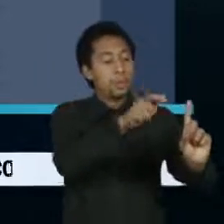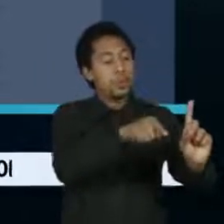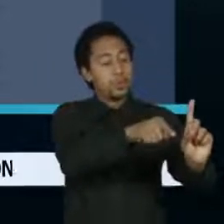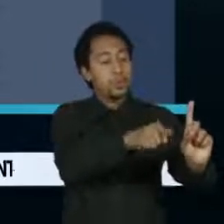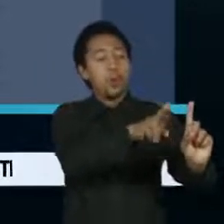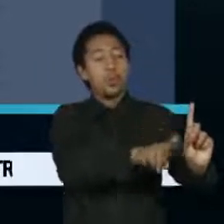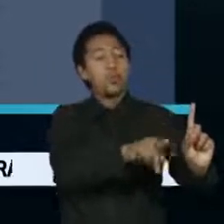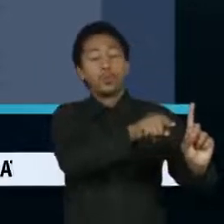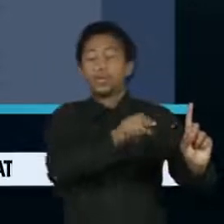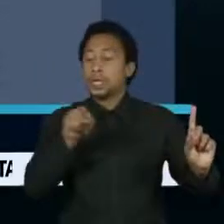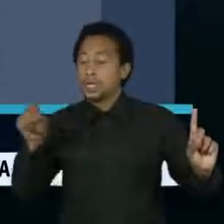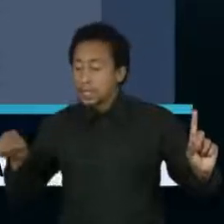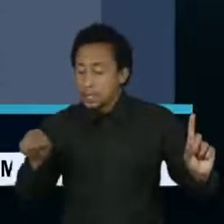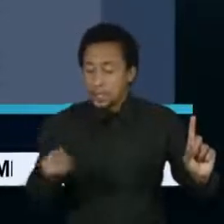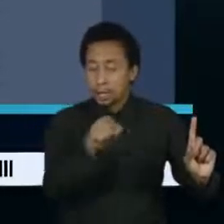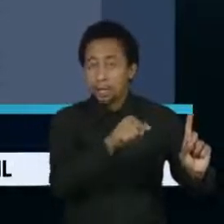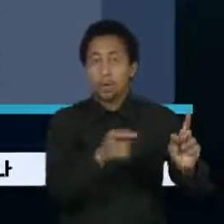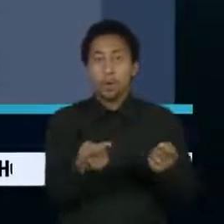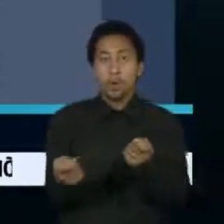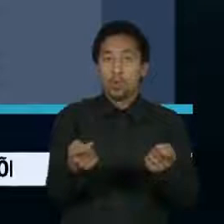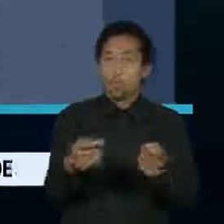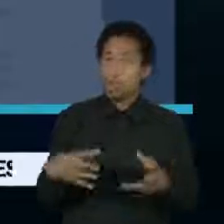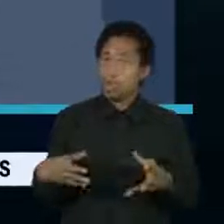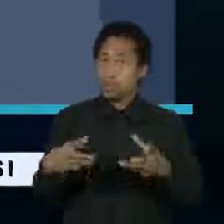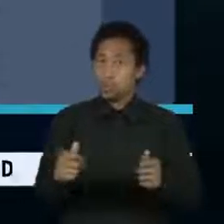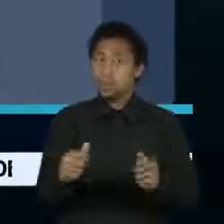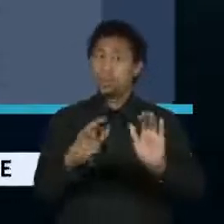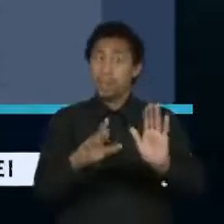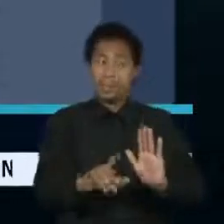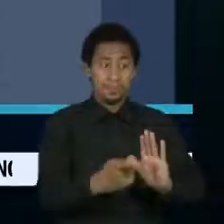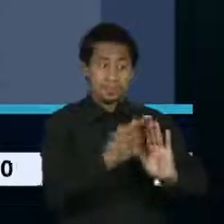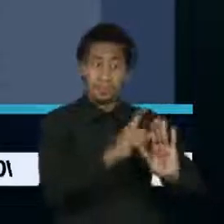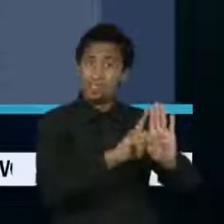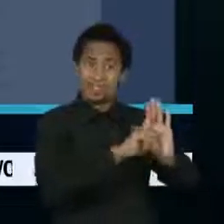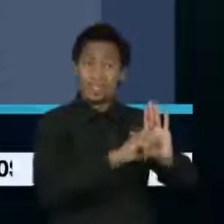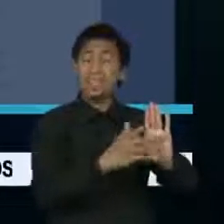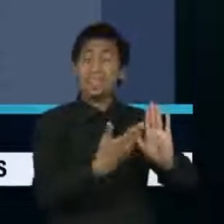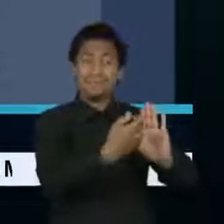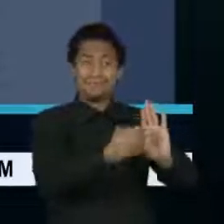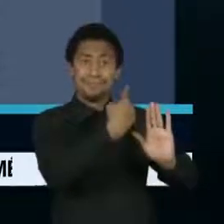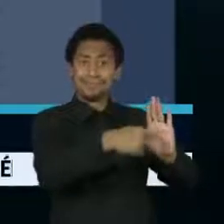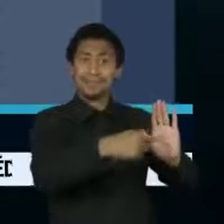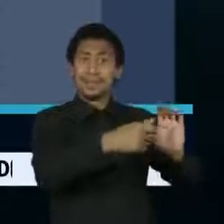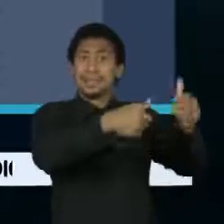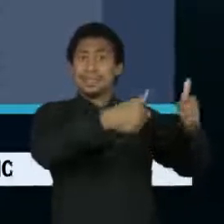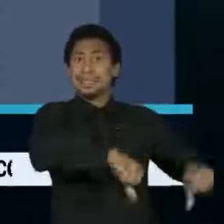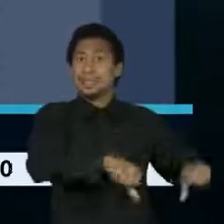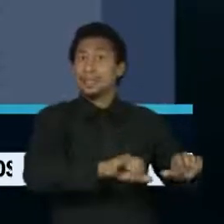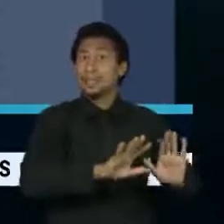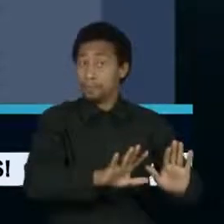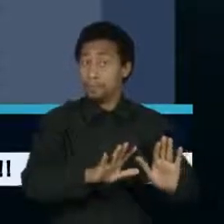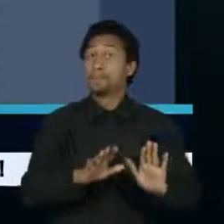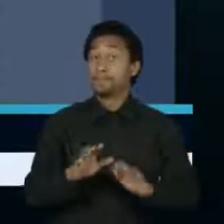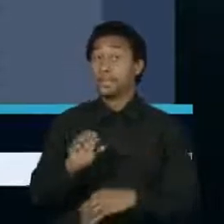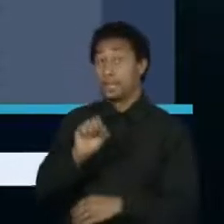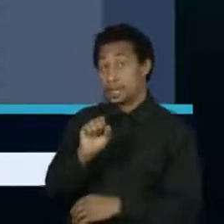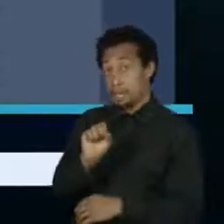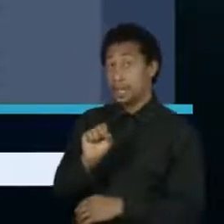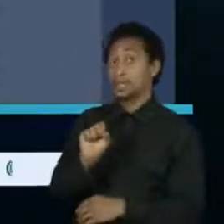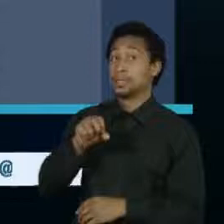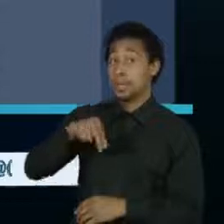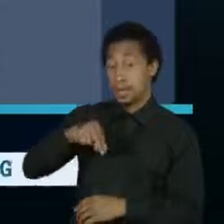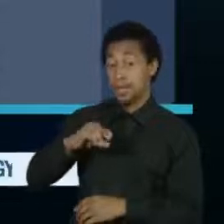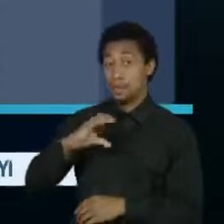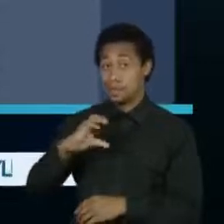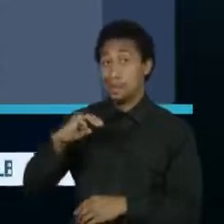Nacional de Controle de Medicamentos. Ainda, segundo a Anvisa, um dos objetivos do sistema de rastreabilidade é